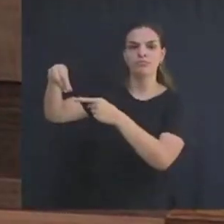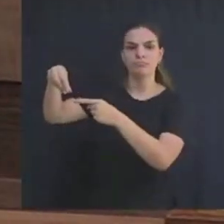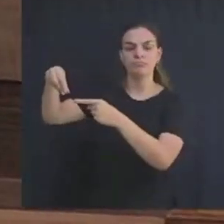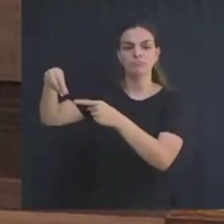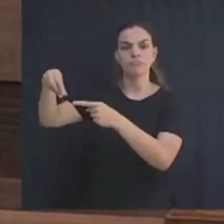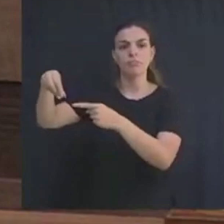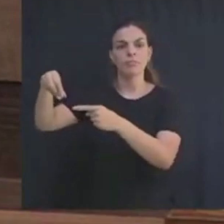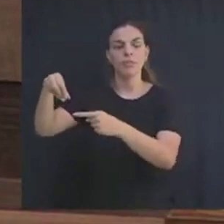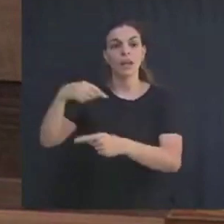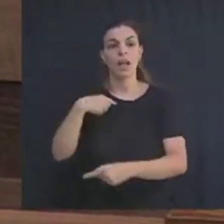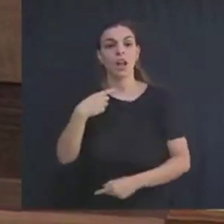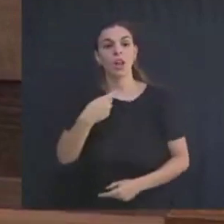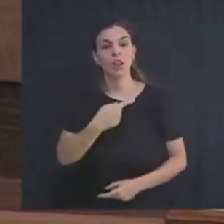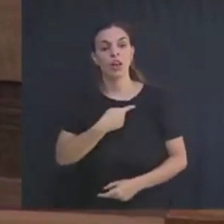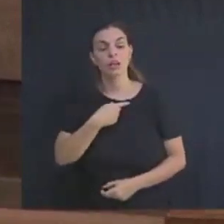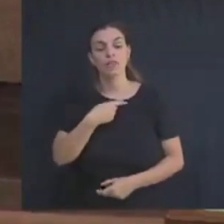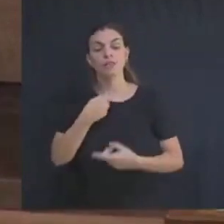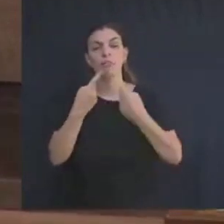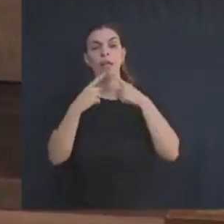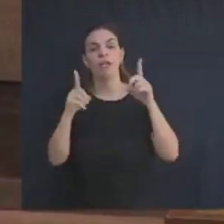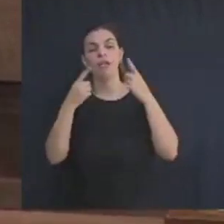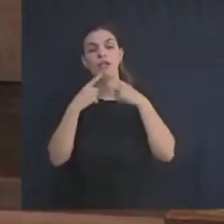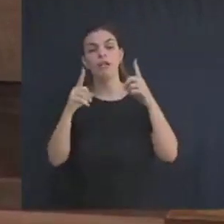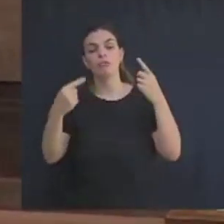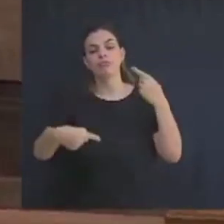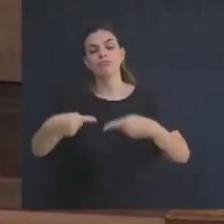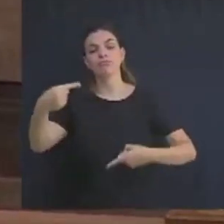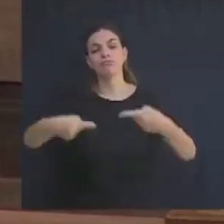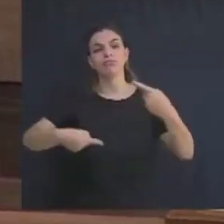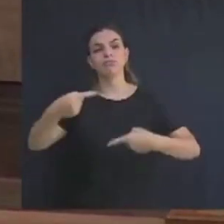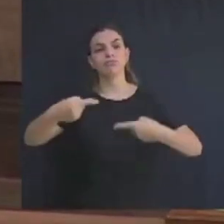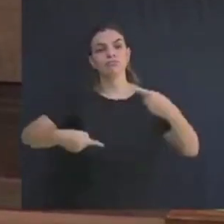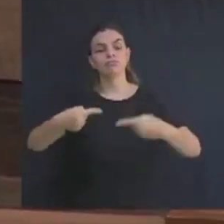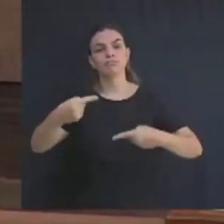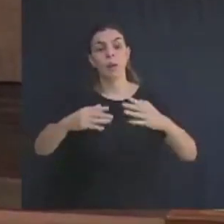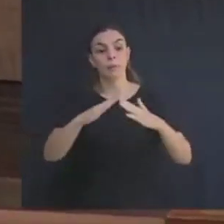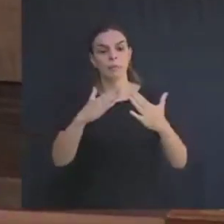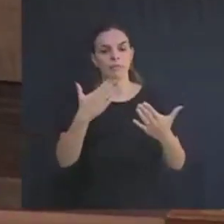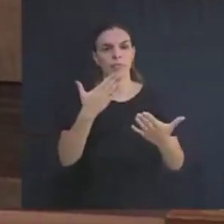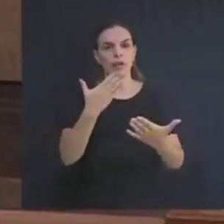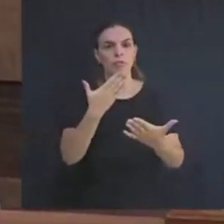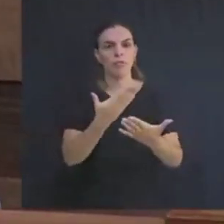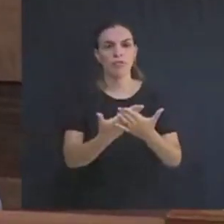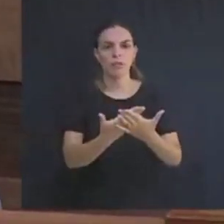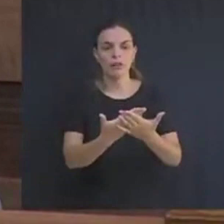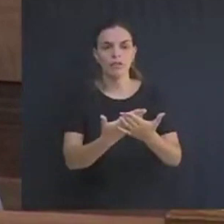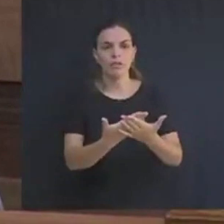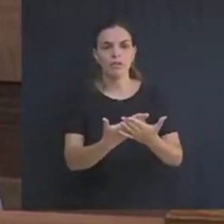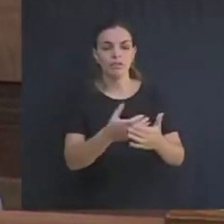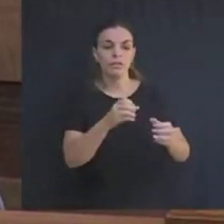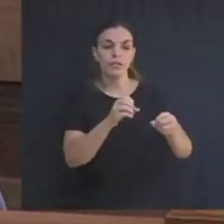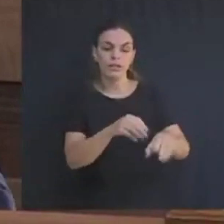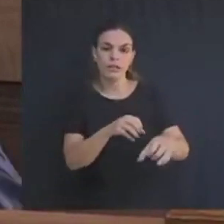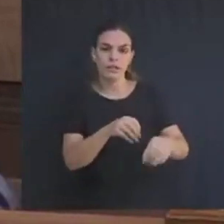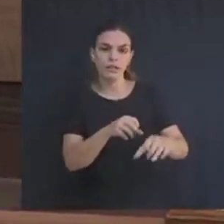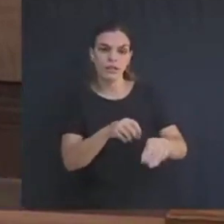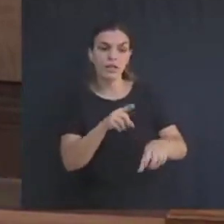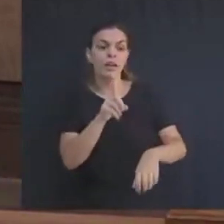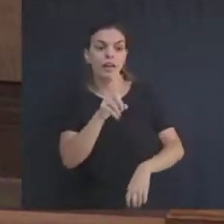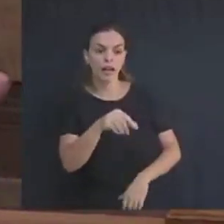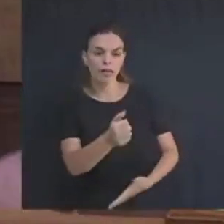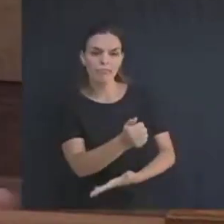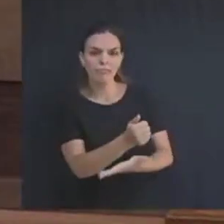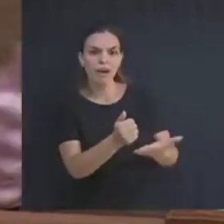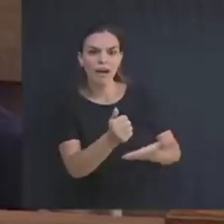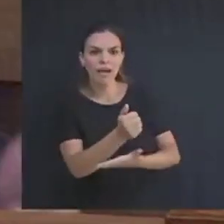gastando saliva para que a educação seja entendida como atividade essencial quando